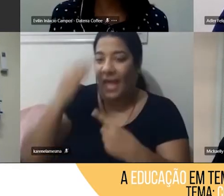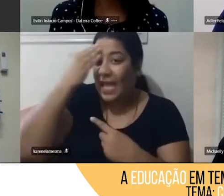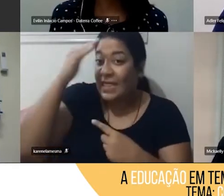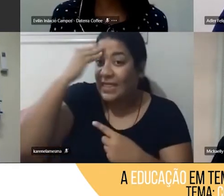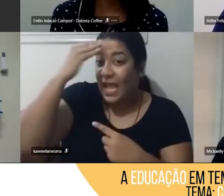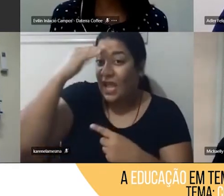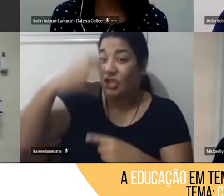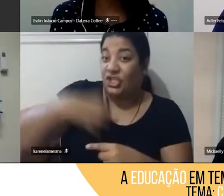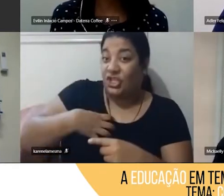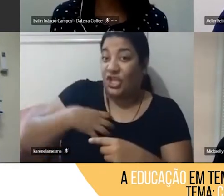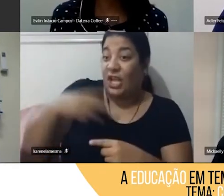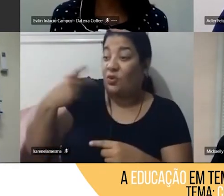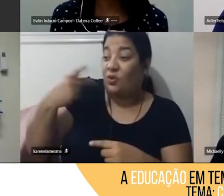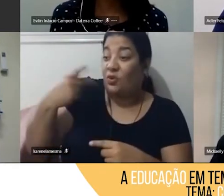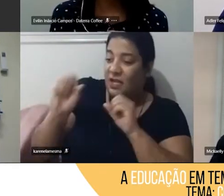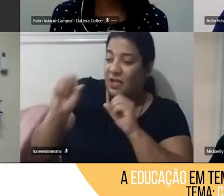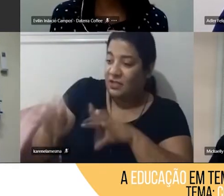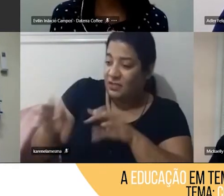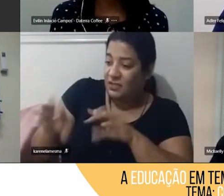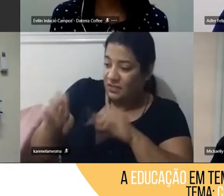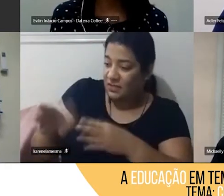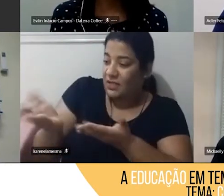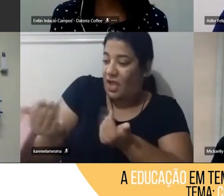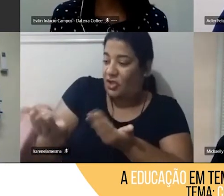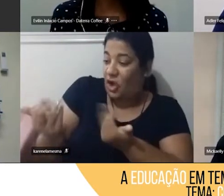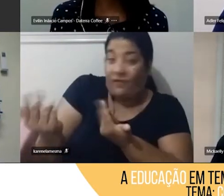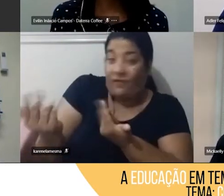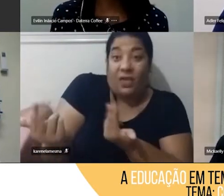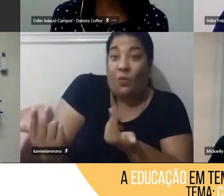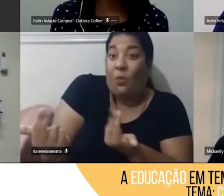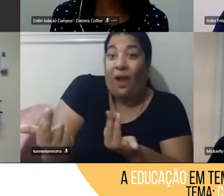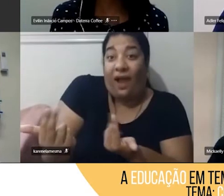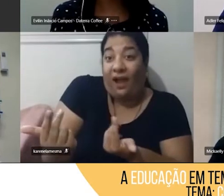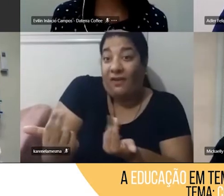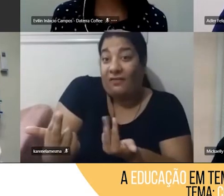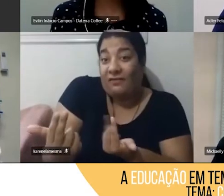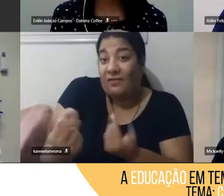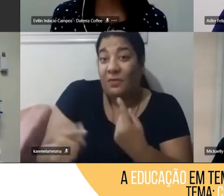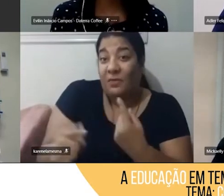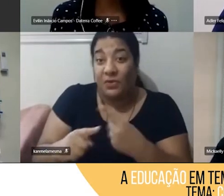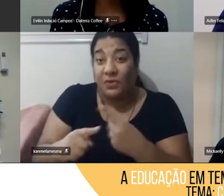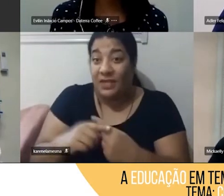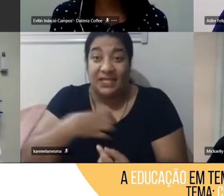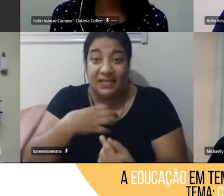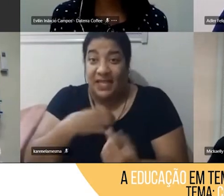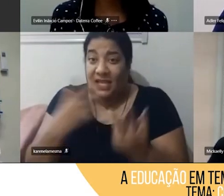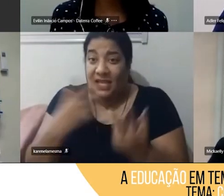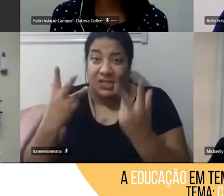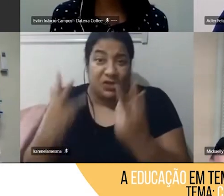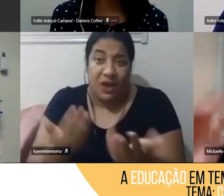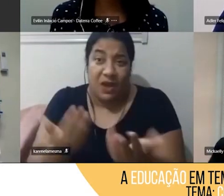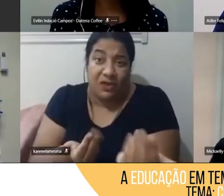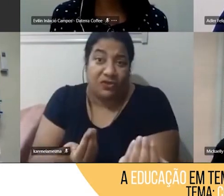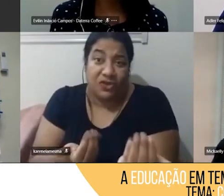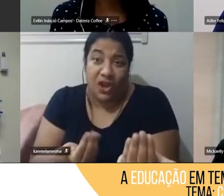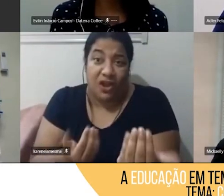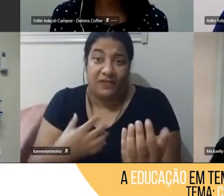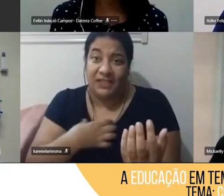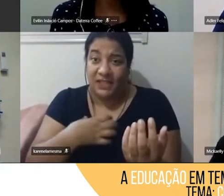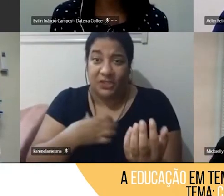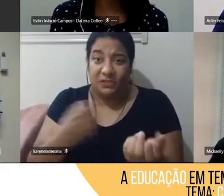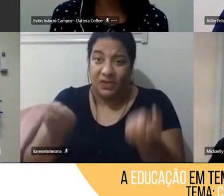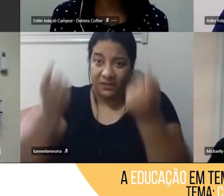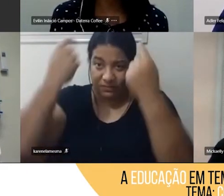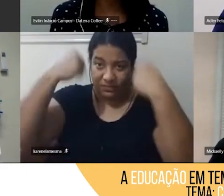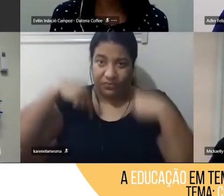acontecendo, nós entendemos os sentimentos, já que todos nós estamos passando pela puberdade, que é, assim, boom de